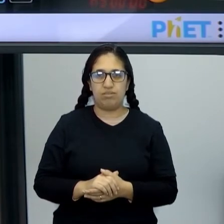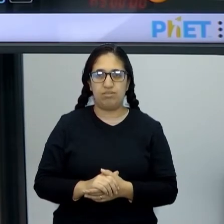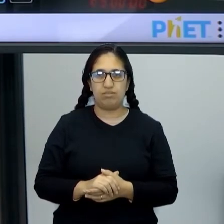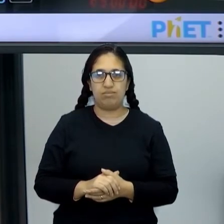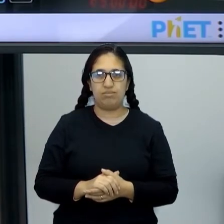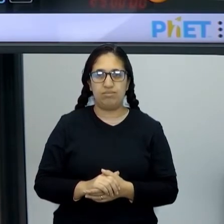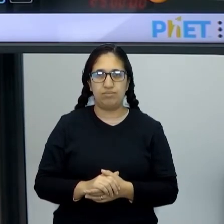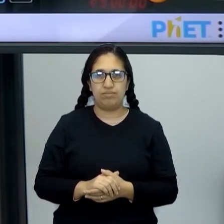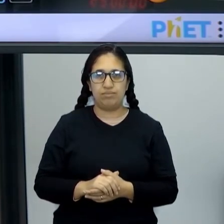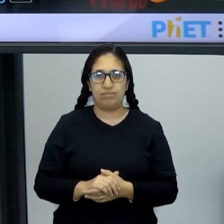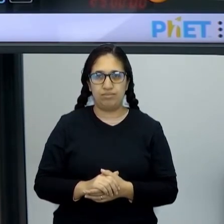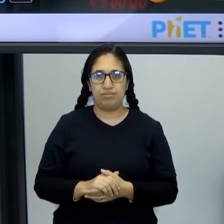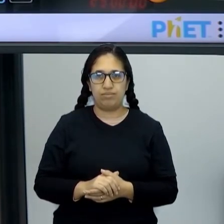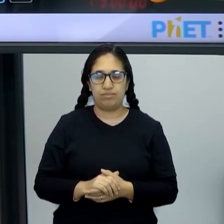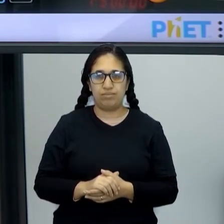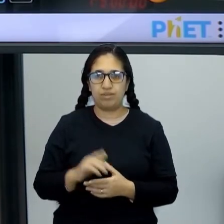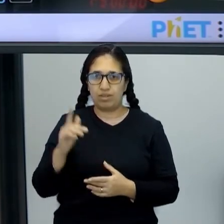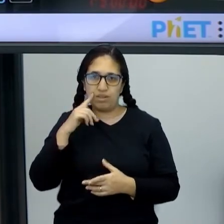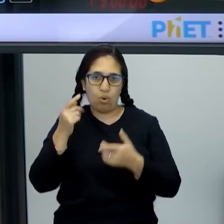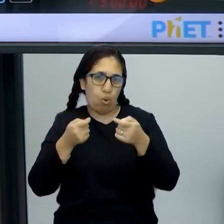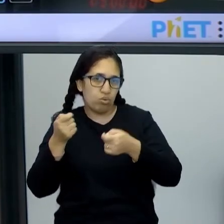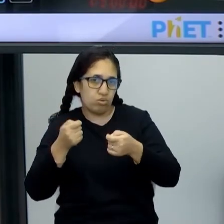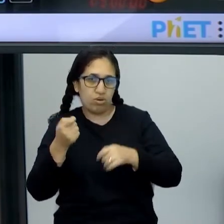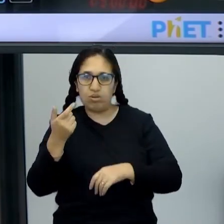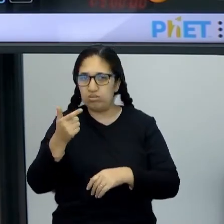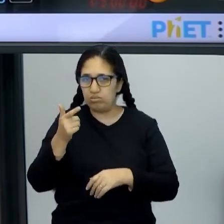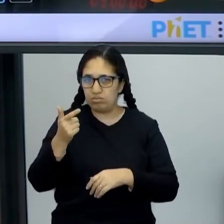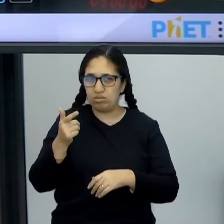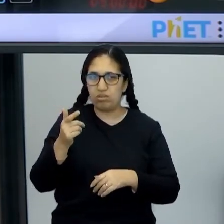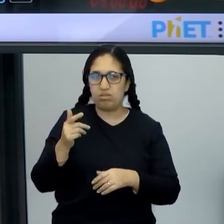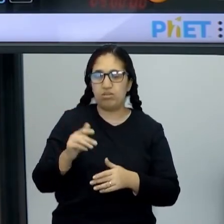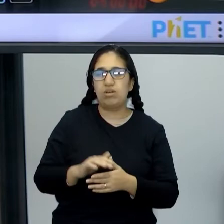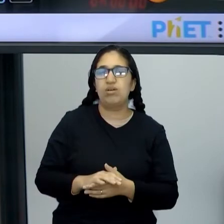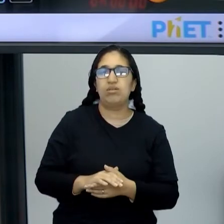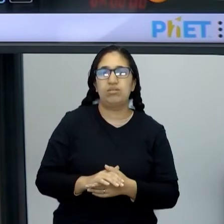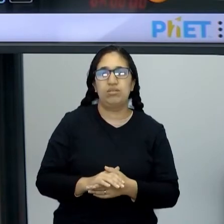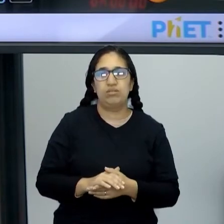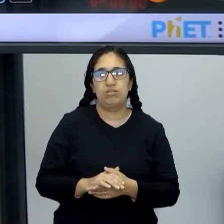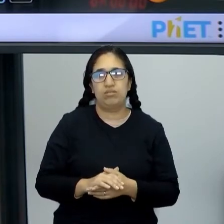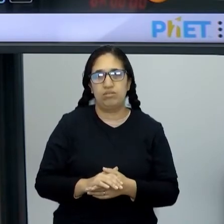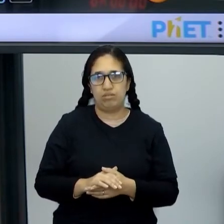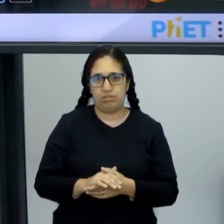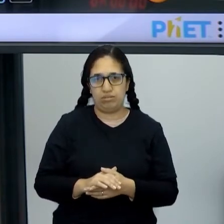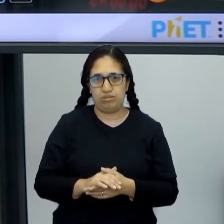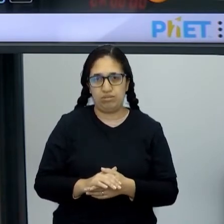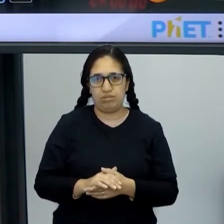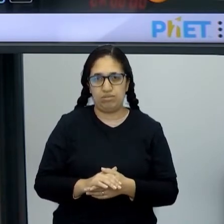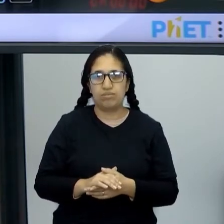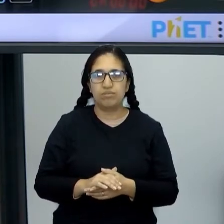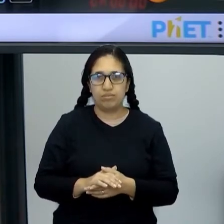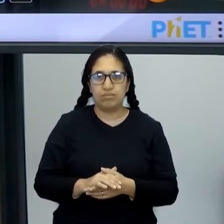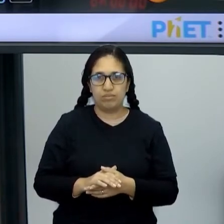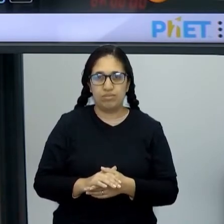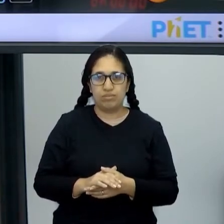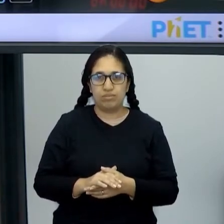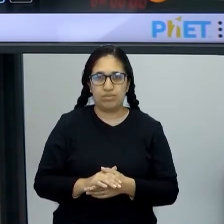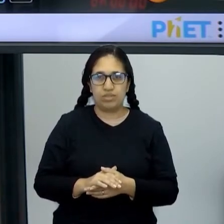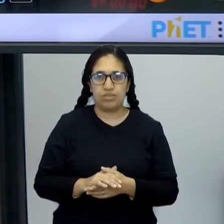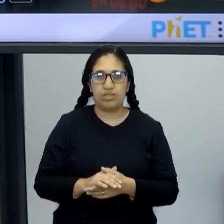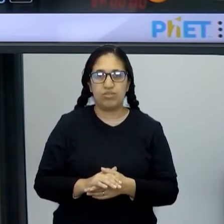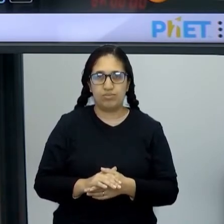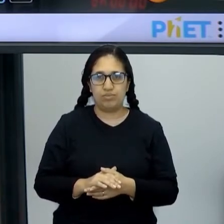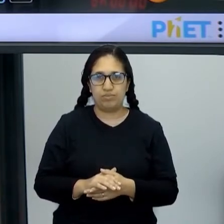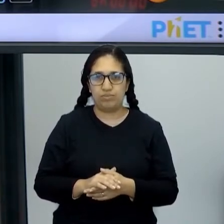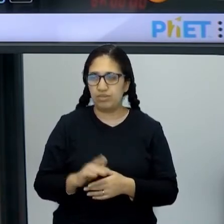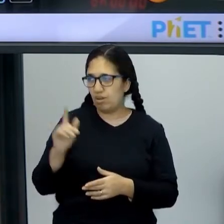Por causa dessa falta de controle, a gente tem que pensar nele olhando pra três coisas, né? Já que ele não tem forma. A gente